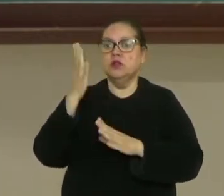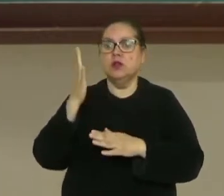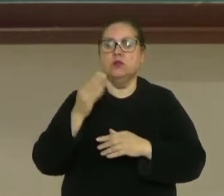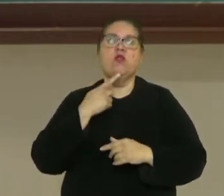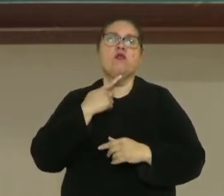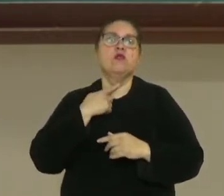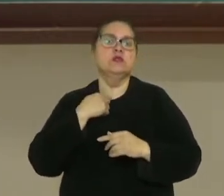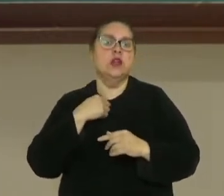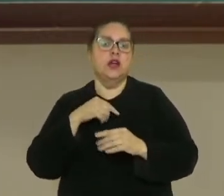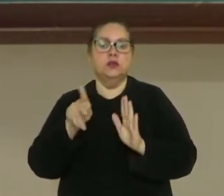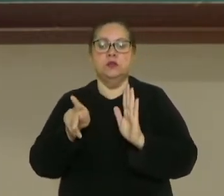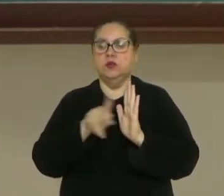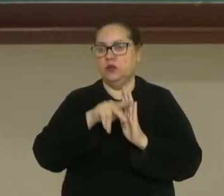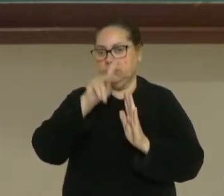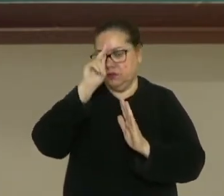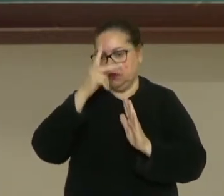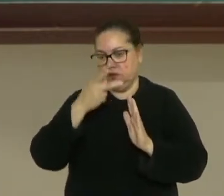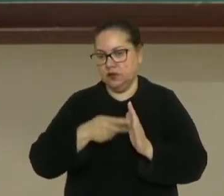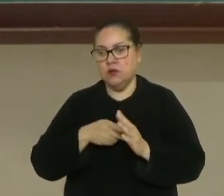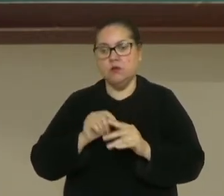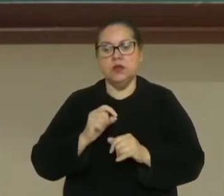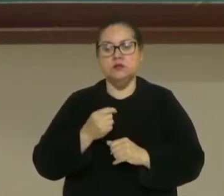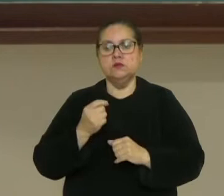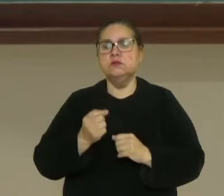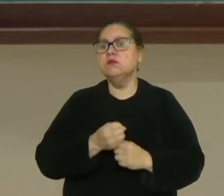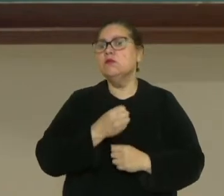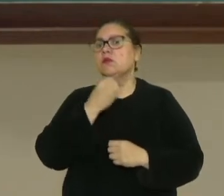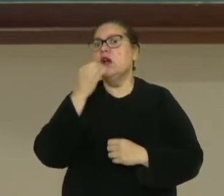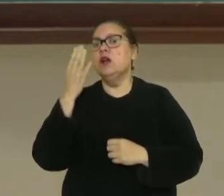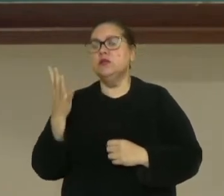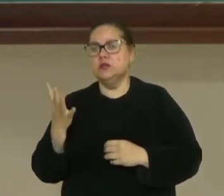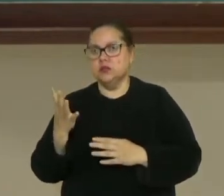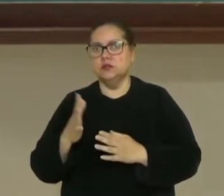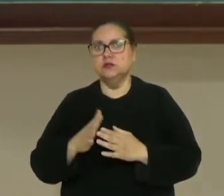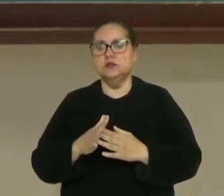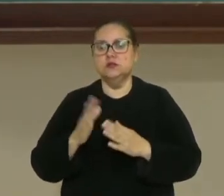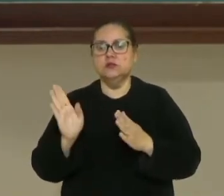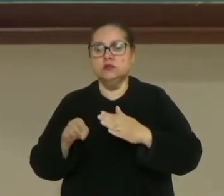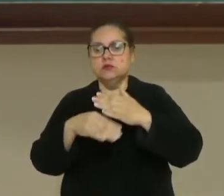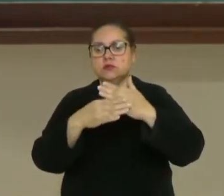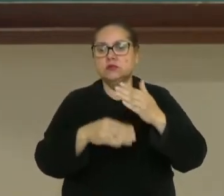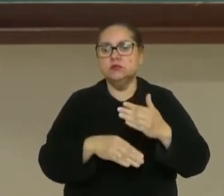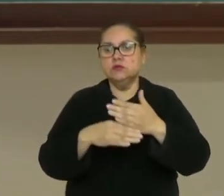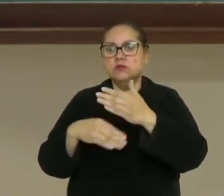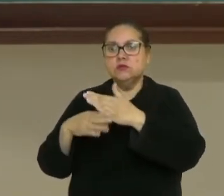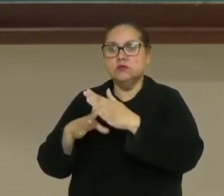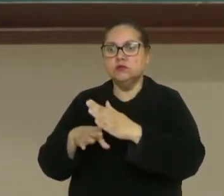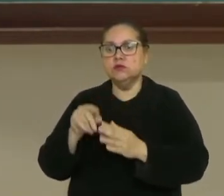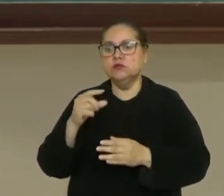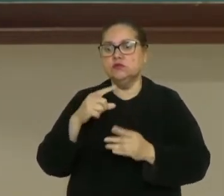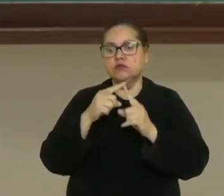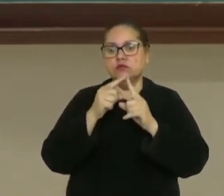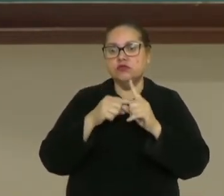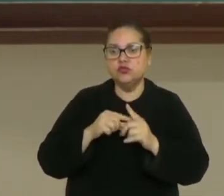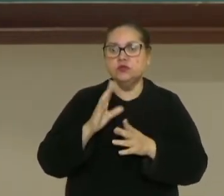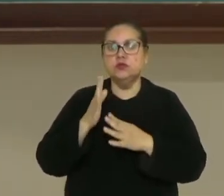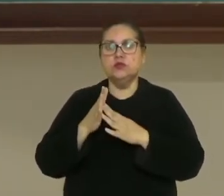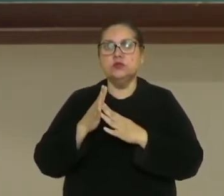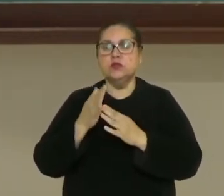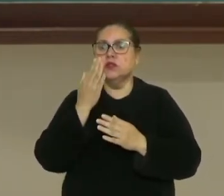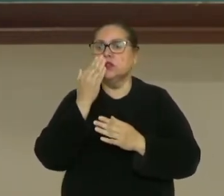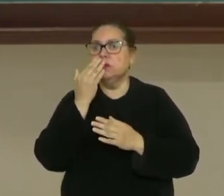vontade da espécie e sim pela casualidade. O que acontece é a adaptação daquela espécie a um determinado tipo de